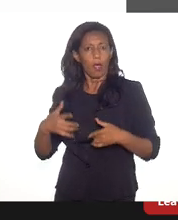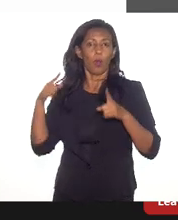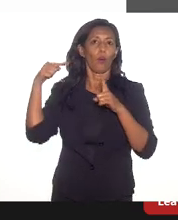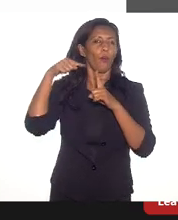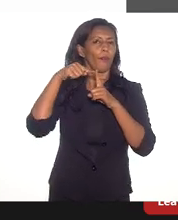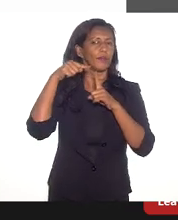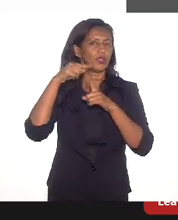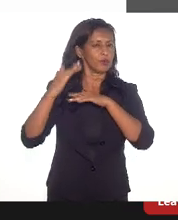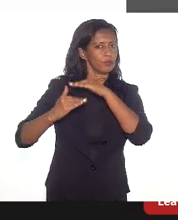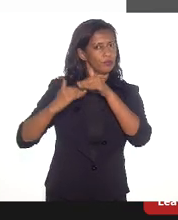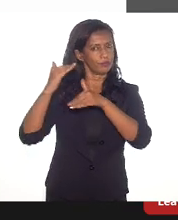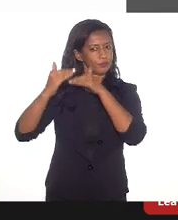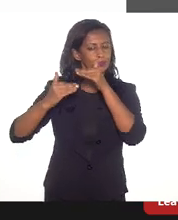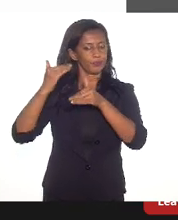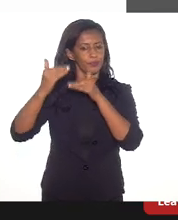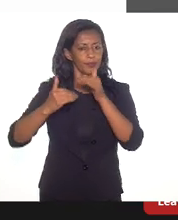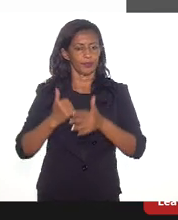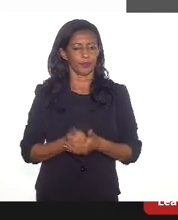sobre desenvolvimento.